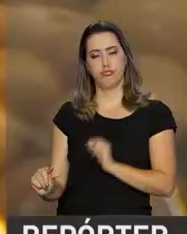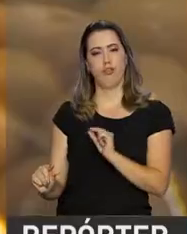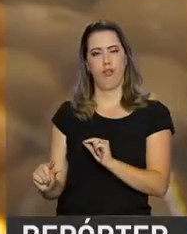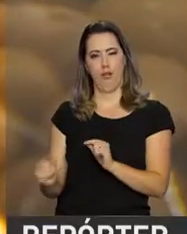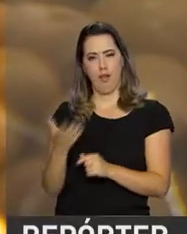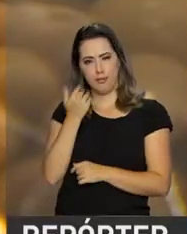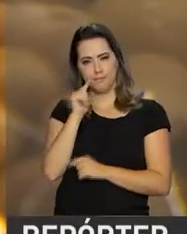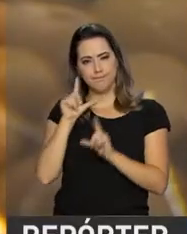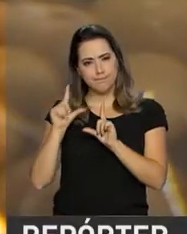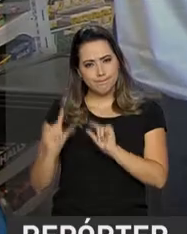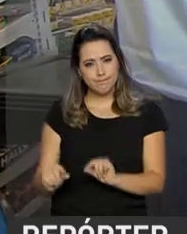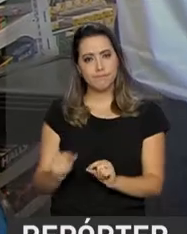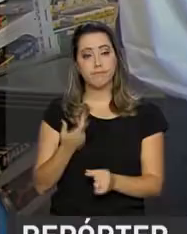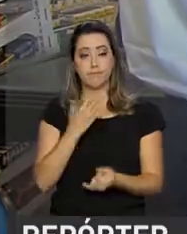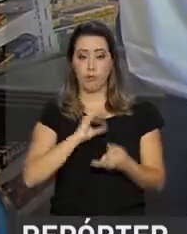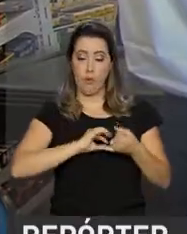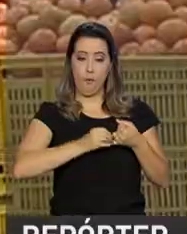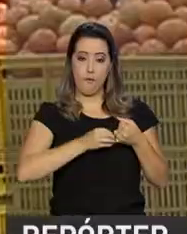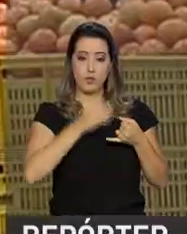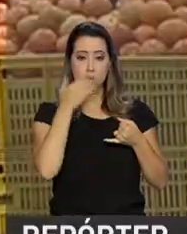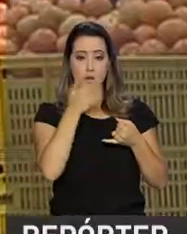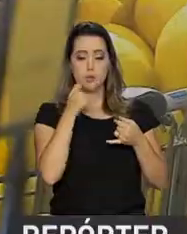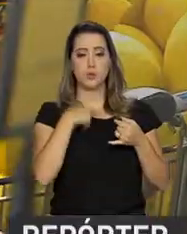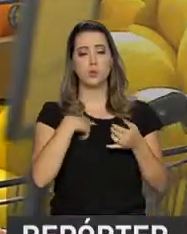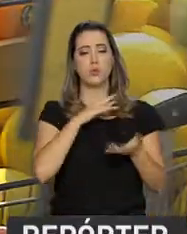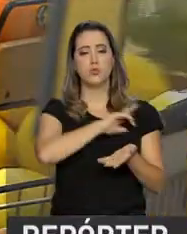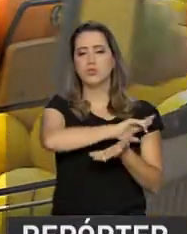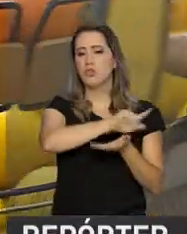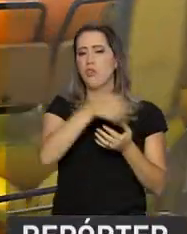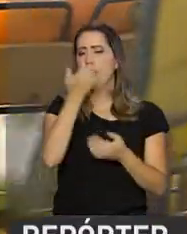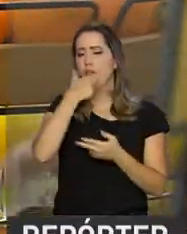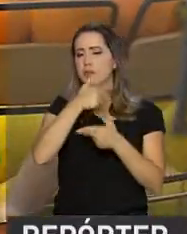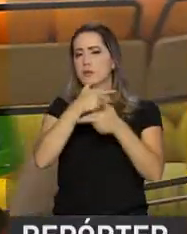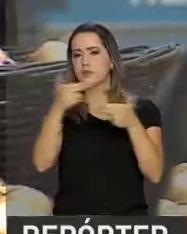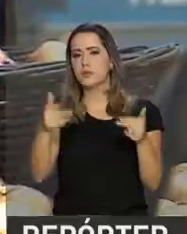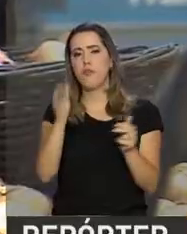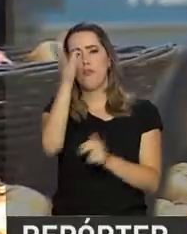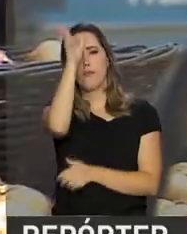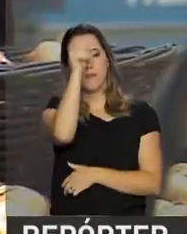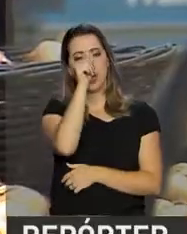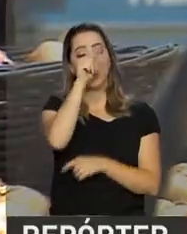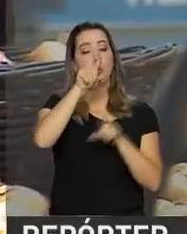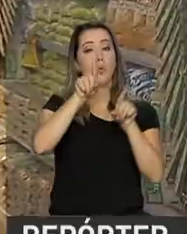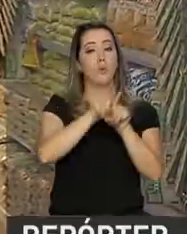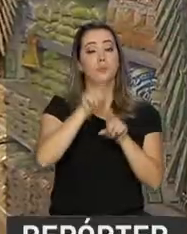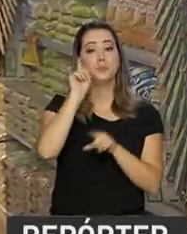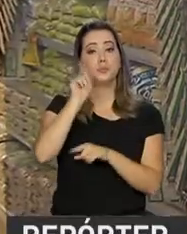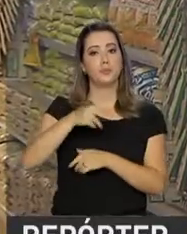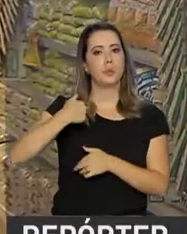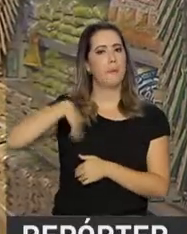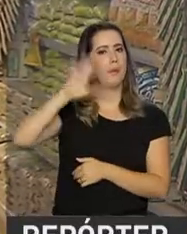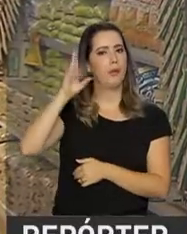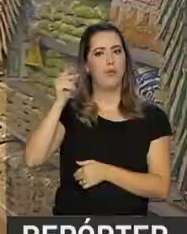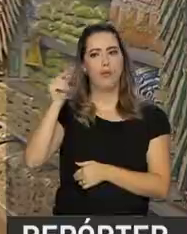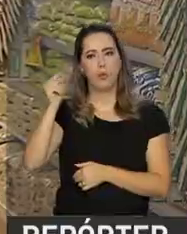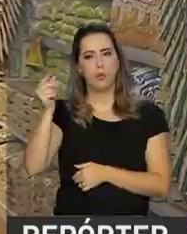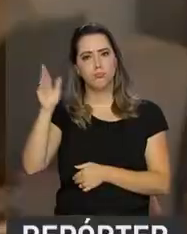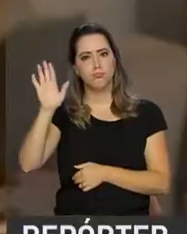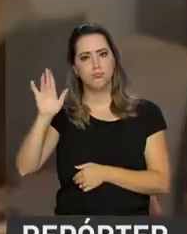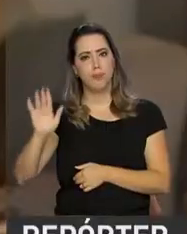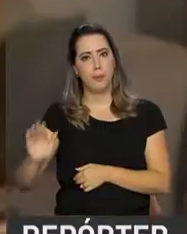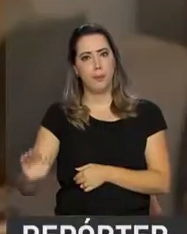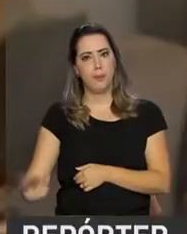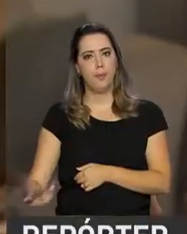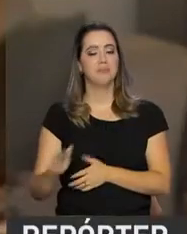queda. O feijão, o açúcar cristal, o alho, as frutas e o frango inteiro foram os produtos com maior baixa nos preços.